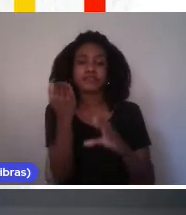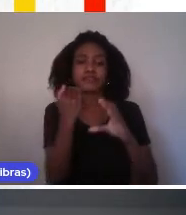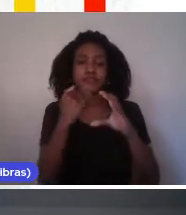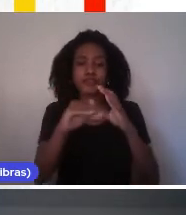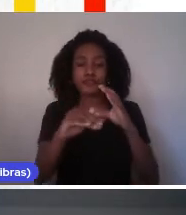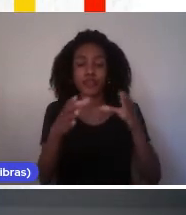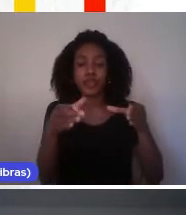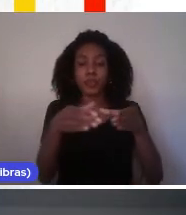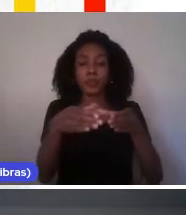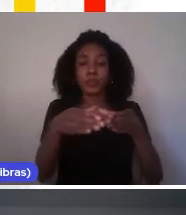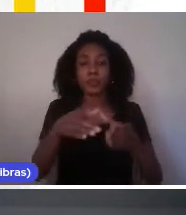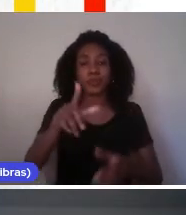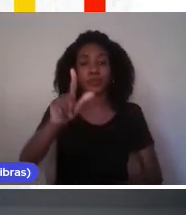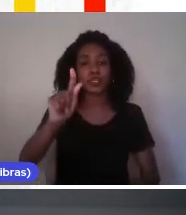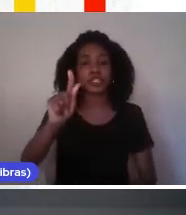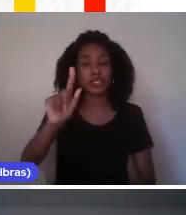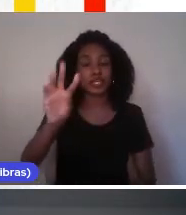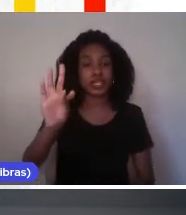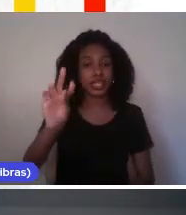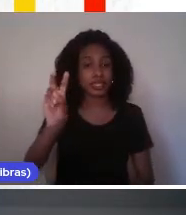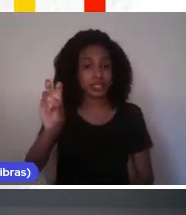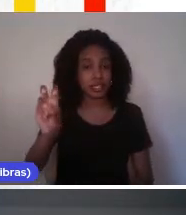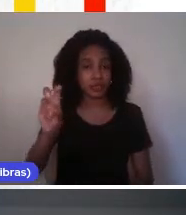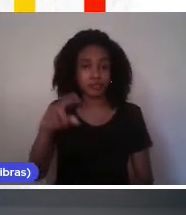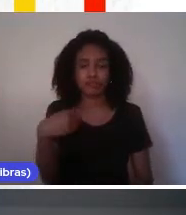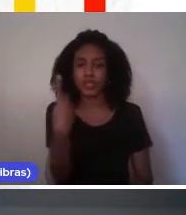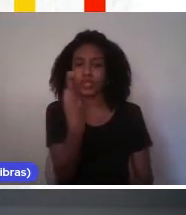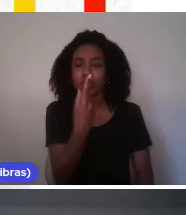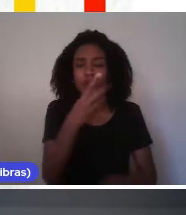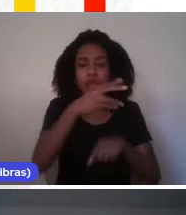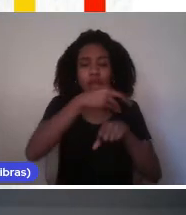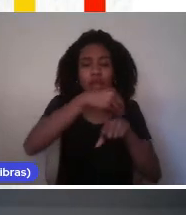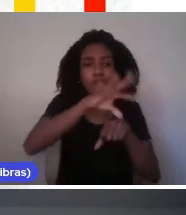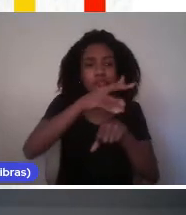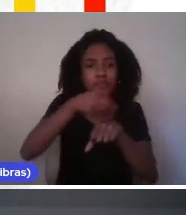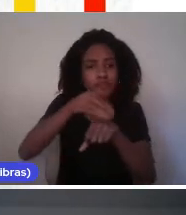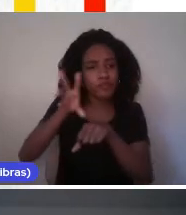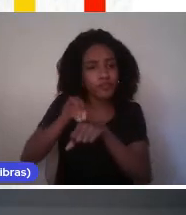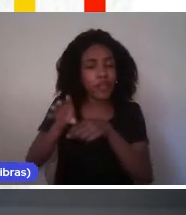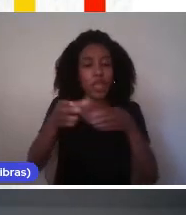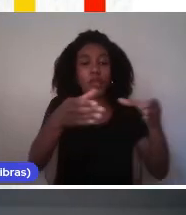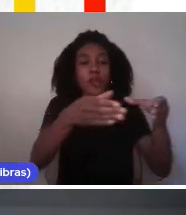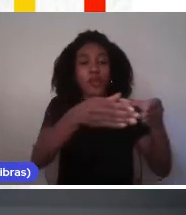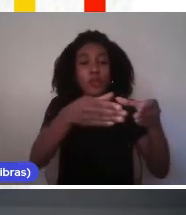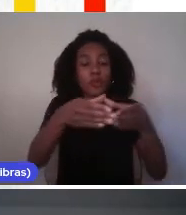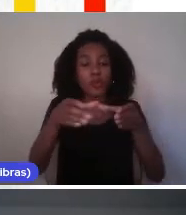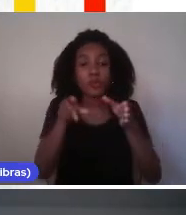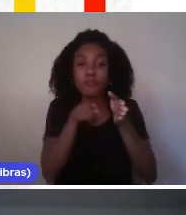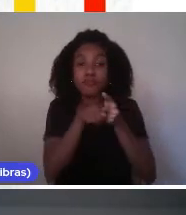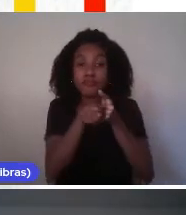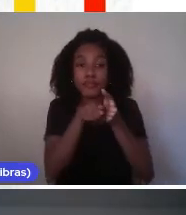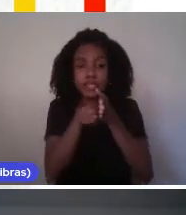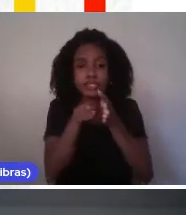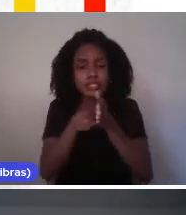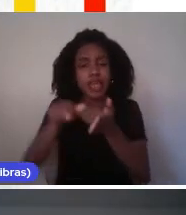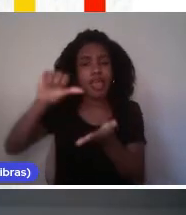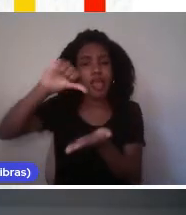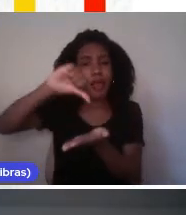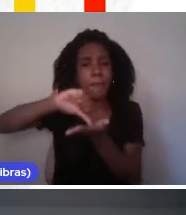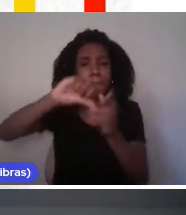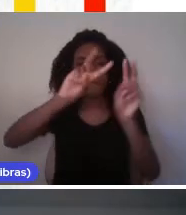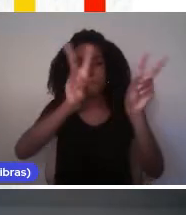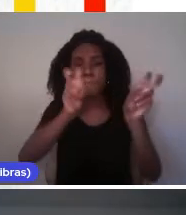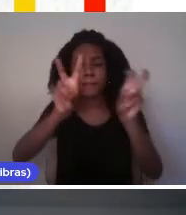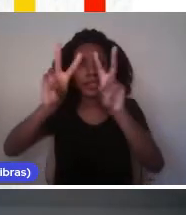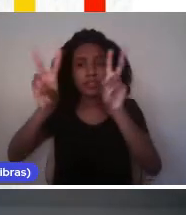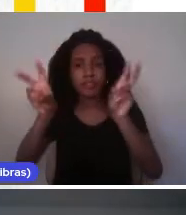GT5, e nós encaminharemos aos grupos de pesquisa, núcleos temáticos, com o